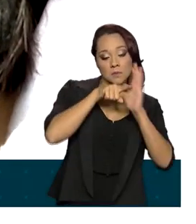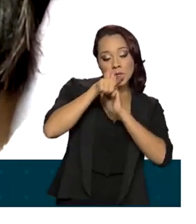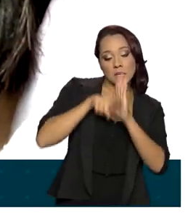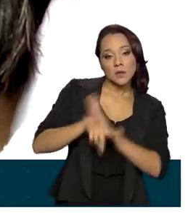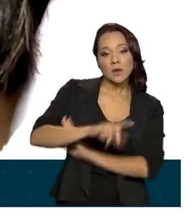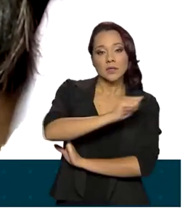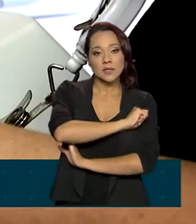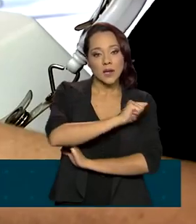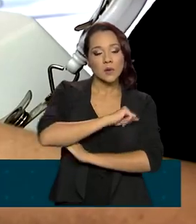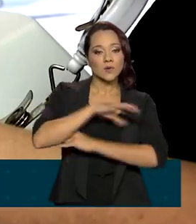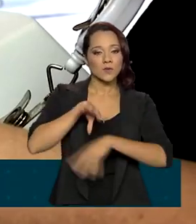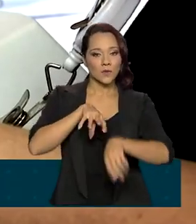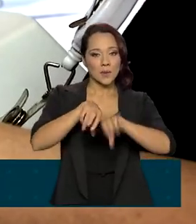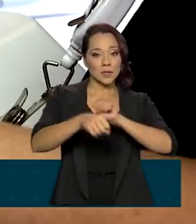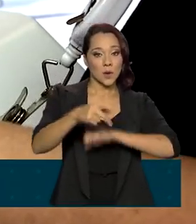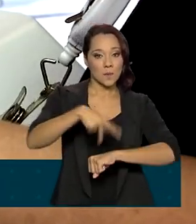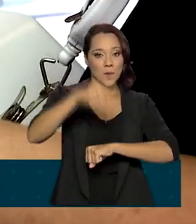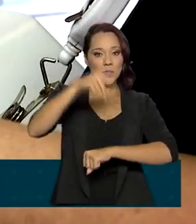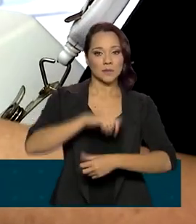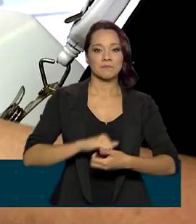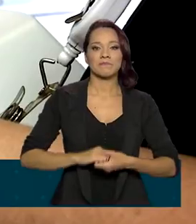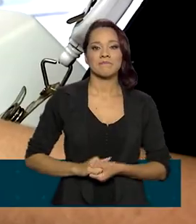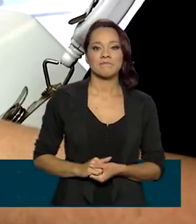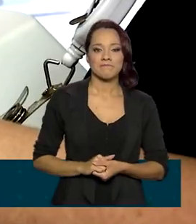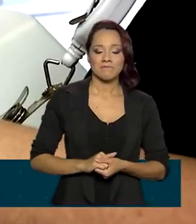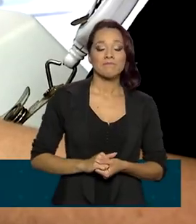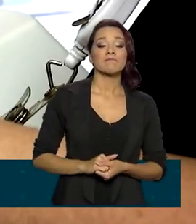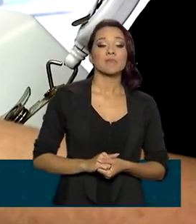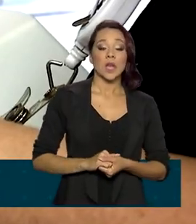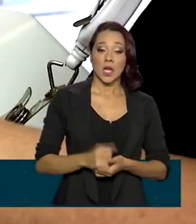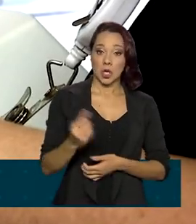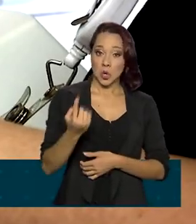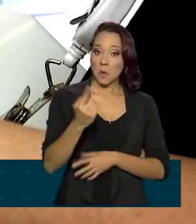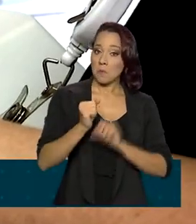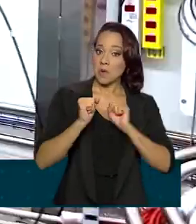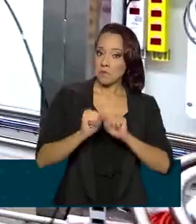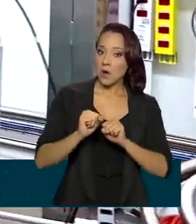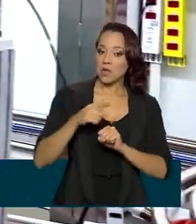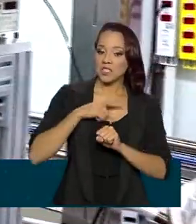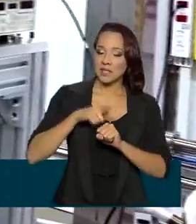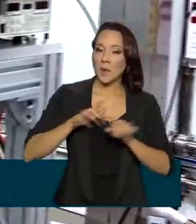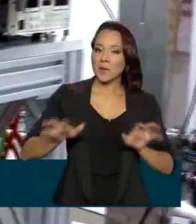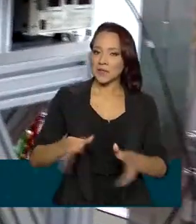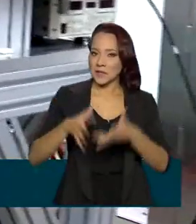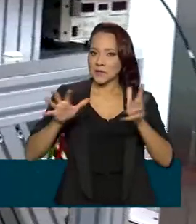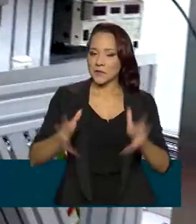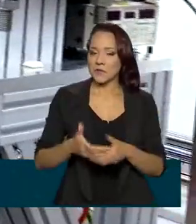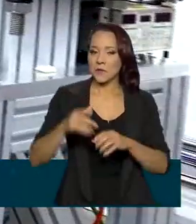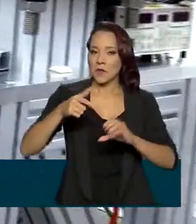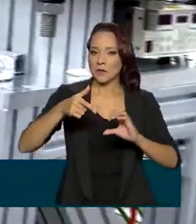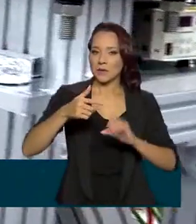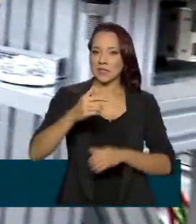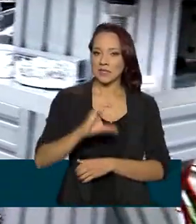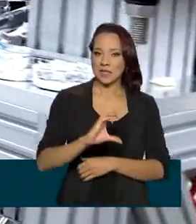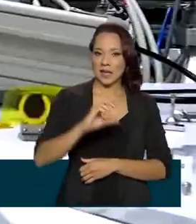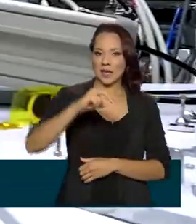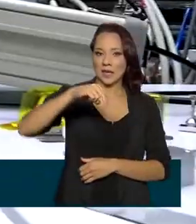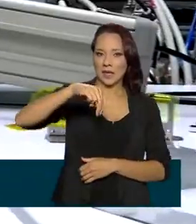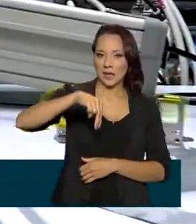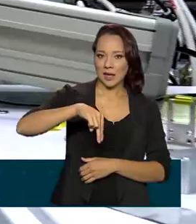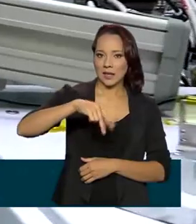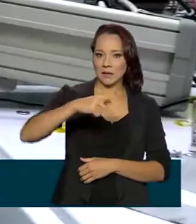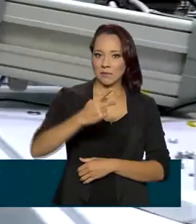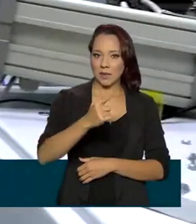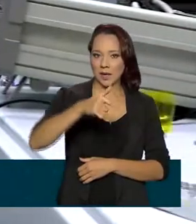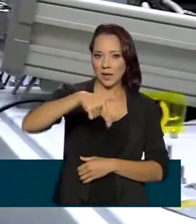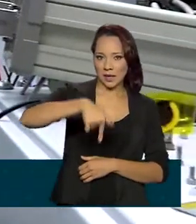e alunos de graduação e pós-graduação. E uma das modalidades que pode receber o incentivo do Conselho Nacional de Desenvolvimento